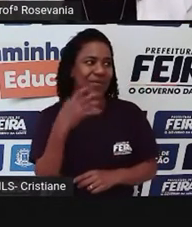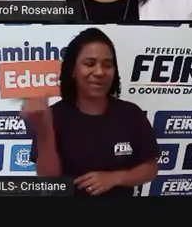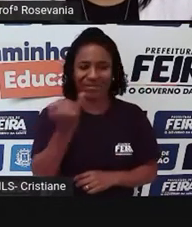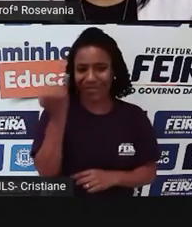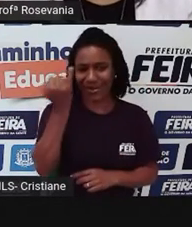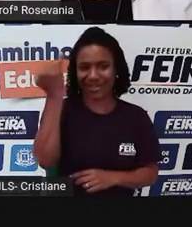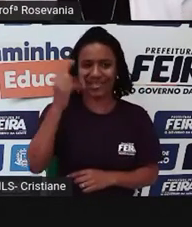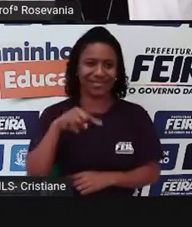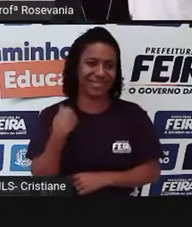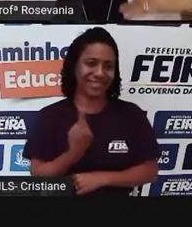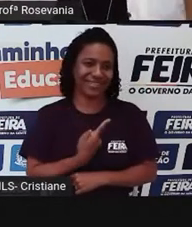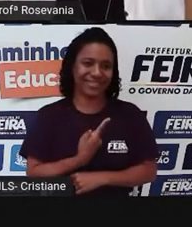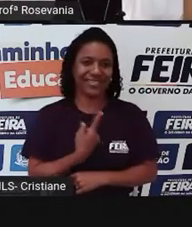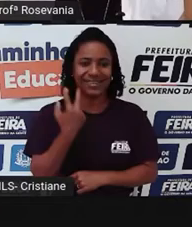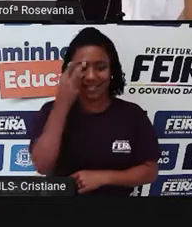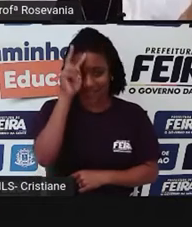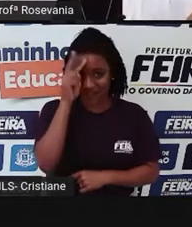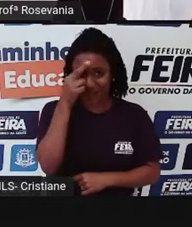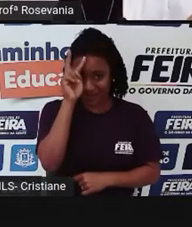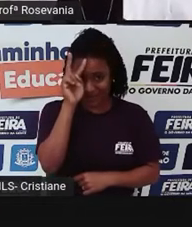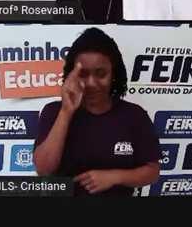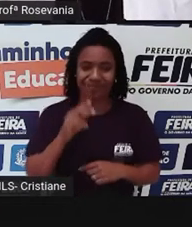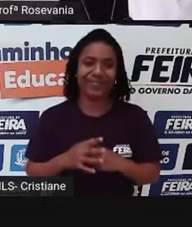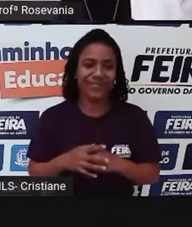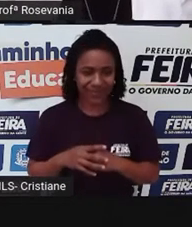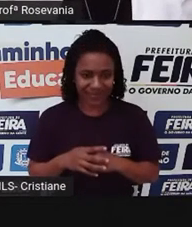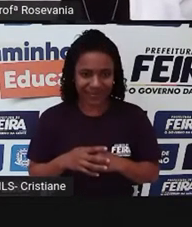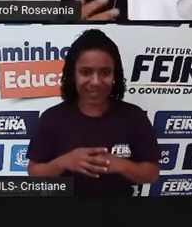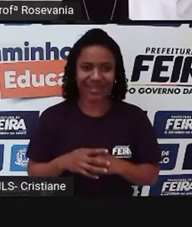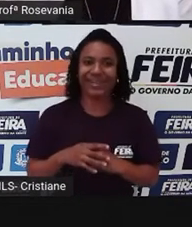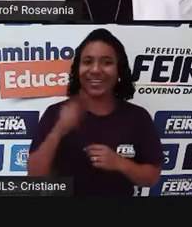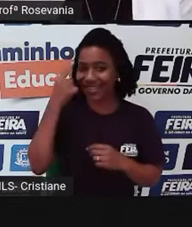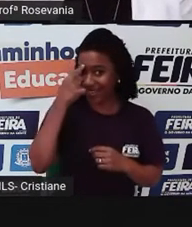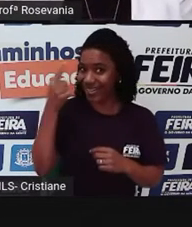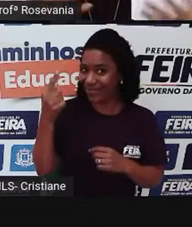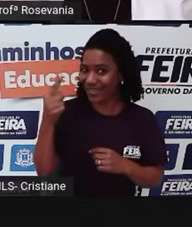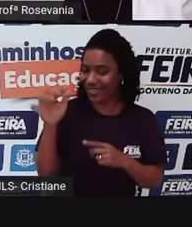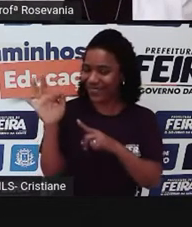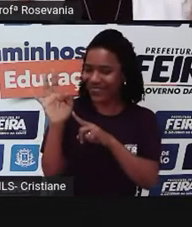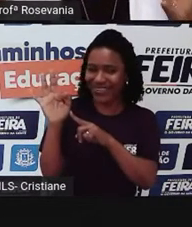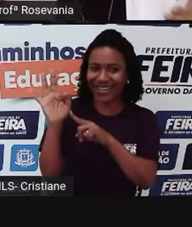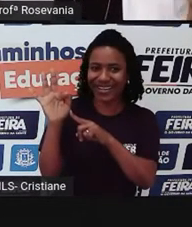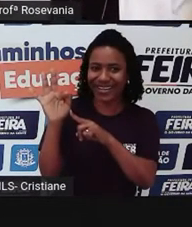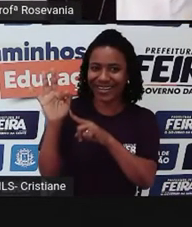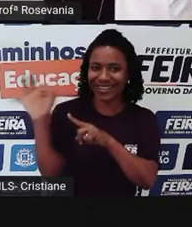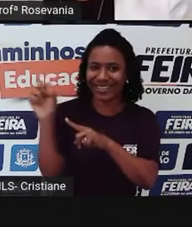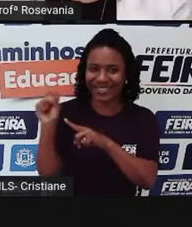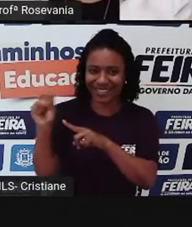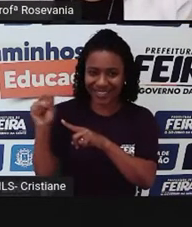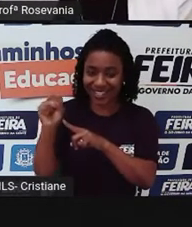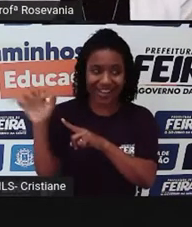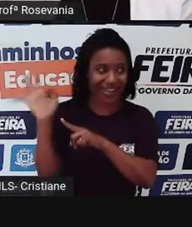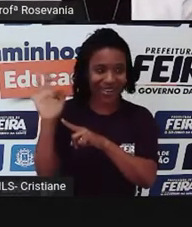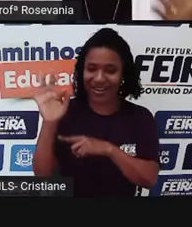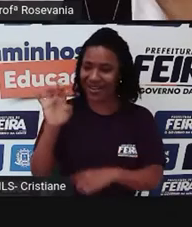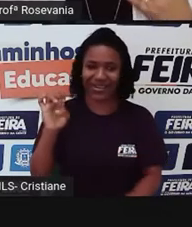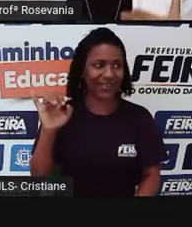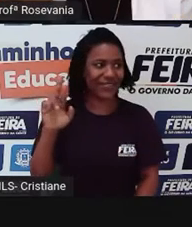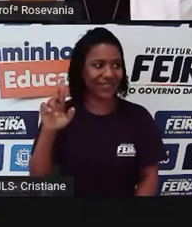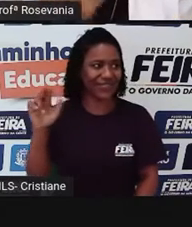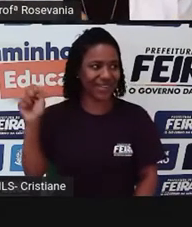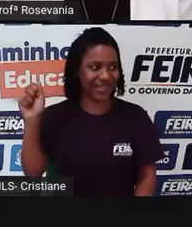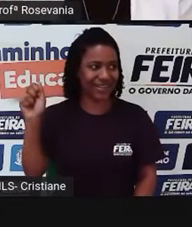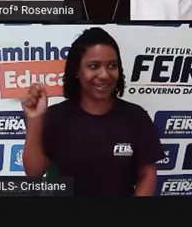principalmente da gente, que a feira tá até no nome, lembra da nossa cidade? Feira de Santana, então já